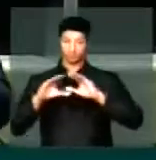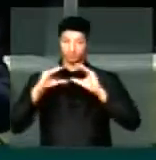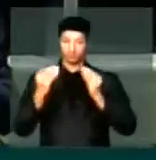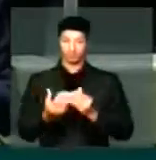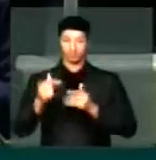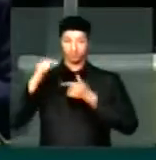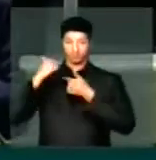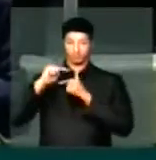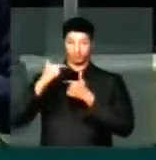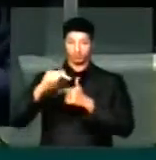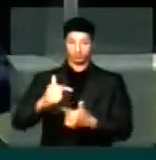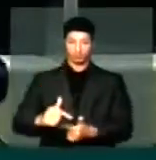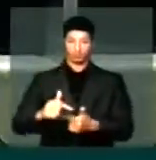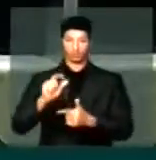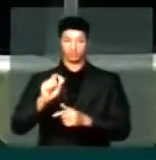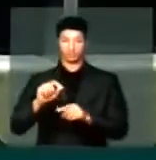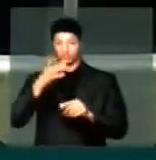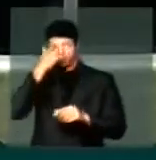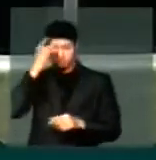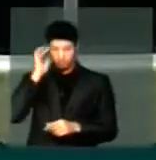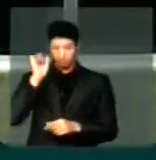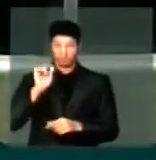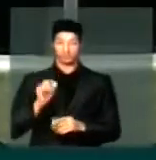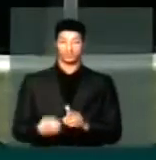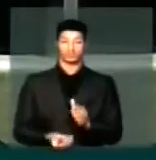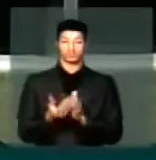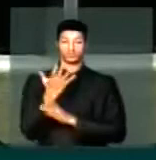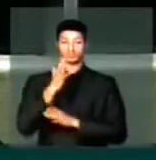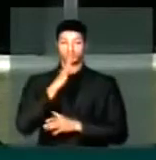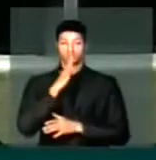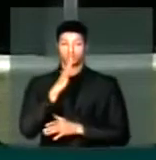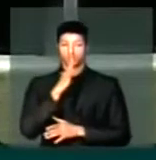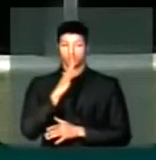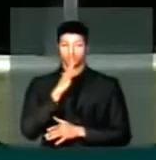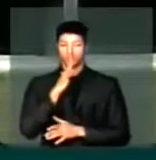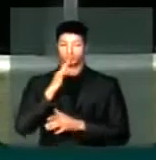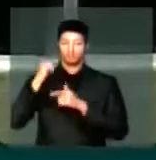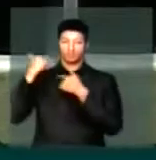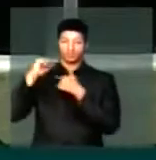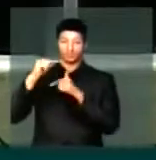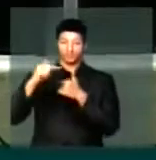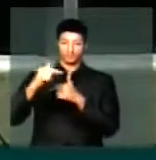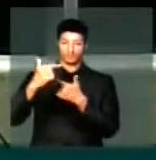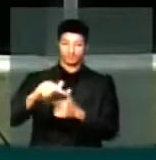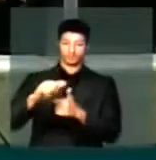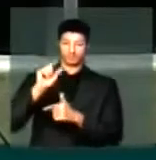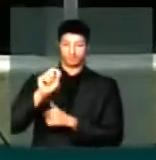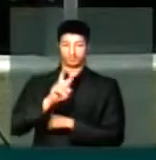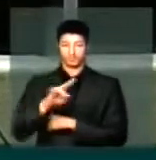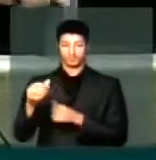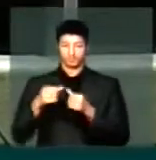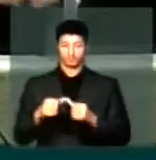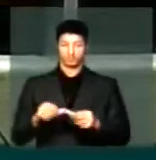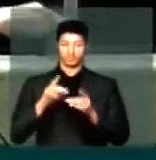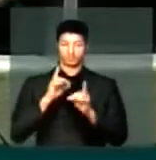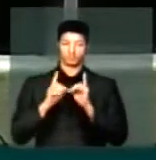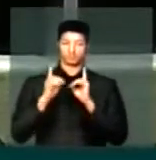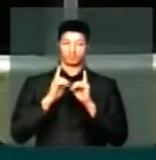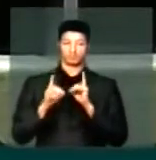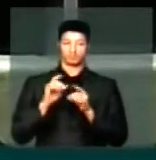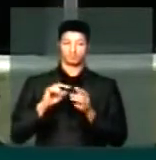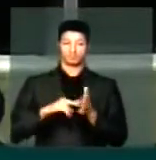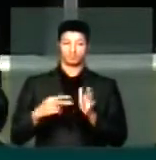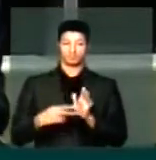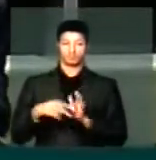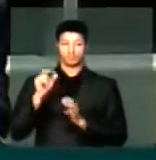comunidades tradicionais e aqueles que produzem o conhecimento tradicional que está sendo discutido aqui,